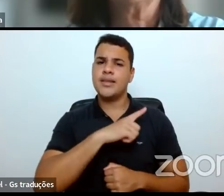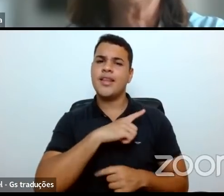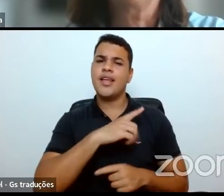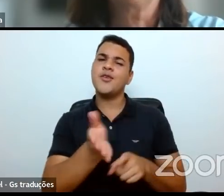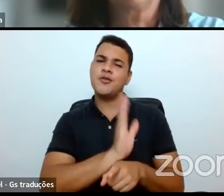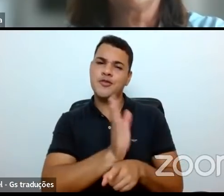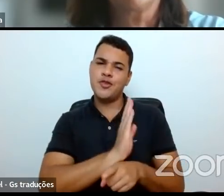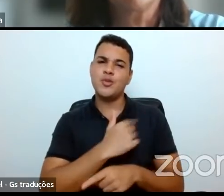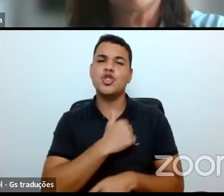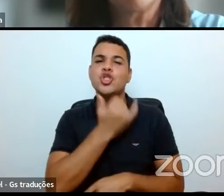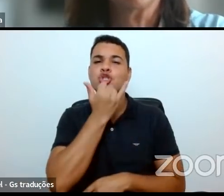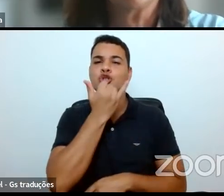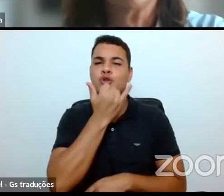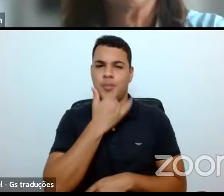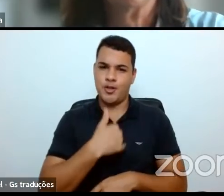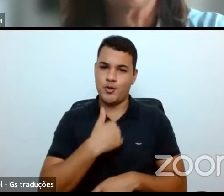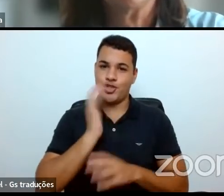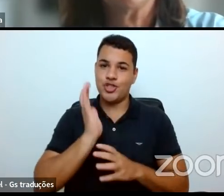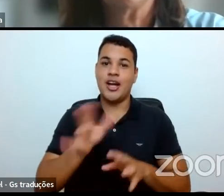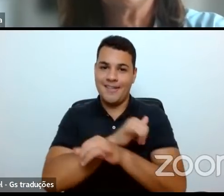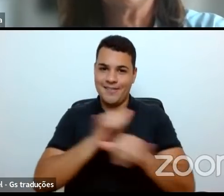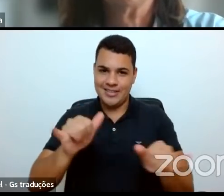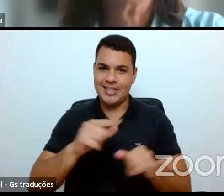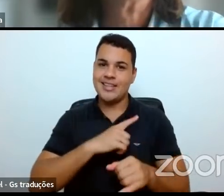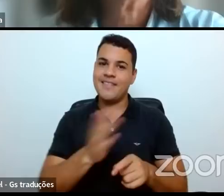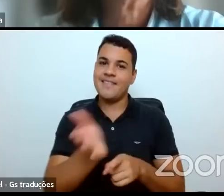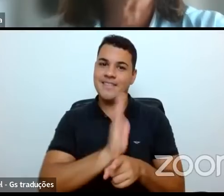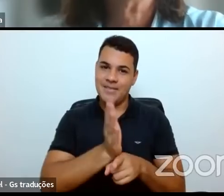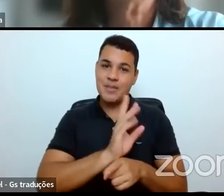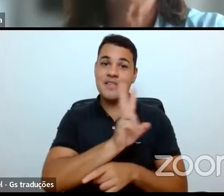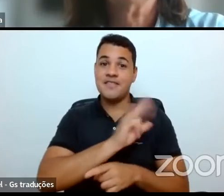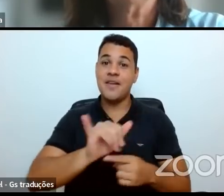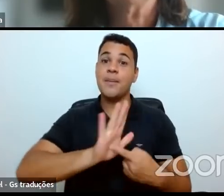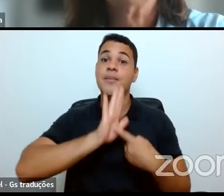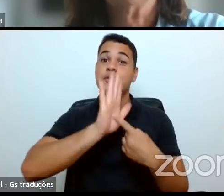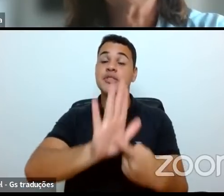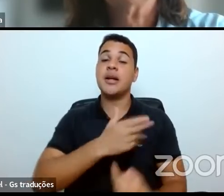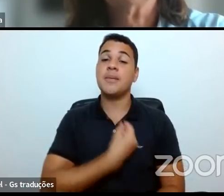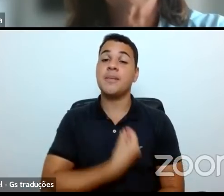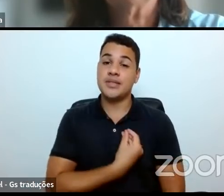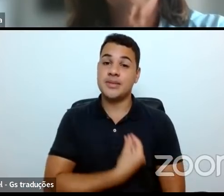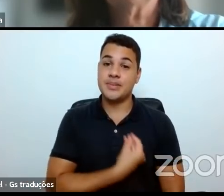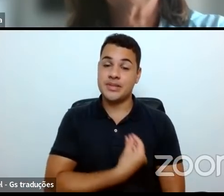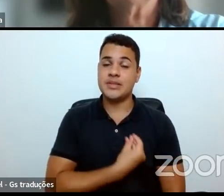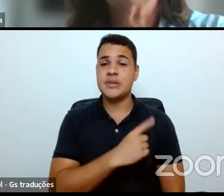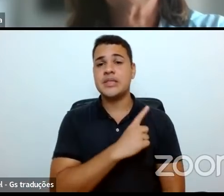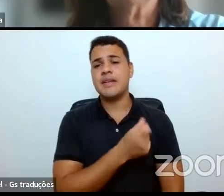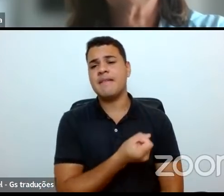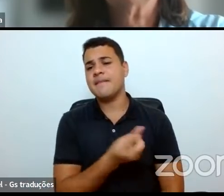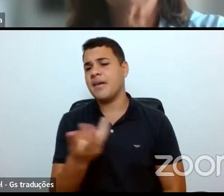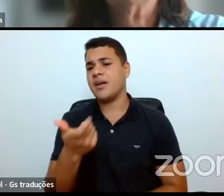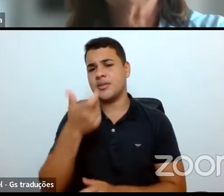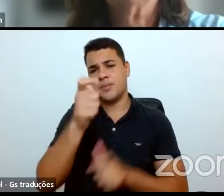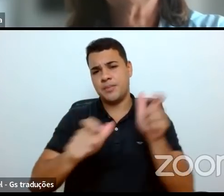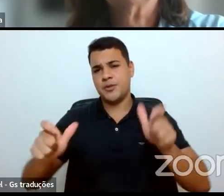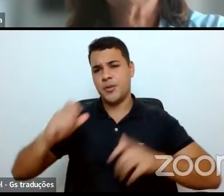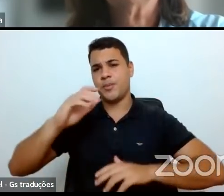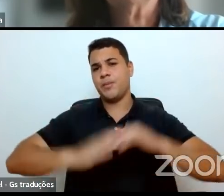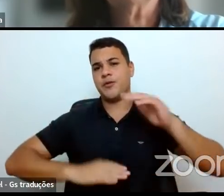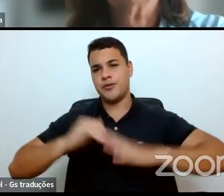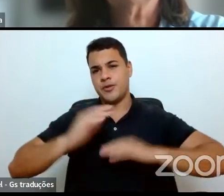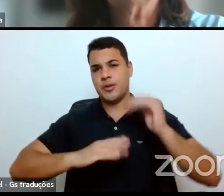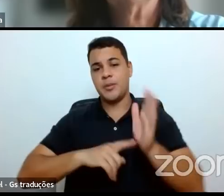não é, Fátima? Enfim, vai mostrar a participação de vários pesquisadores que já